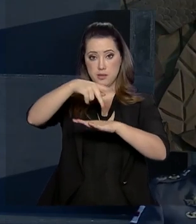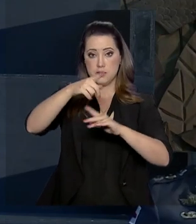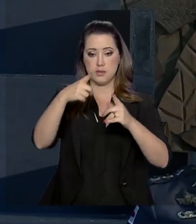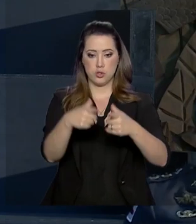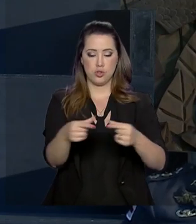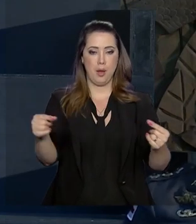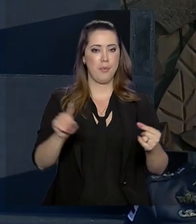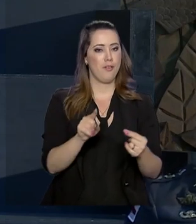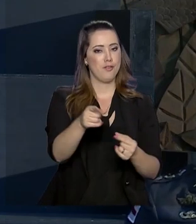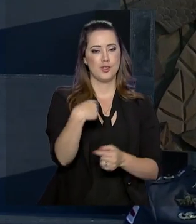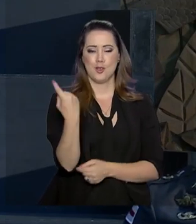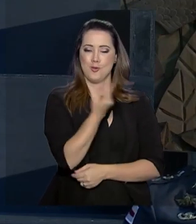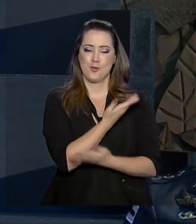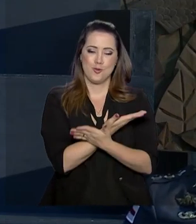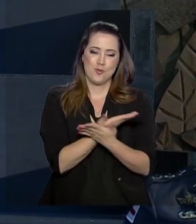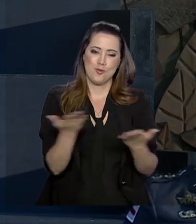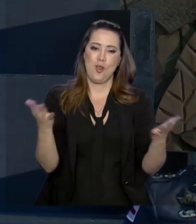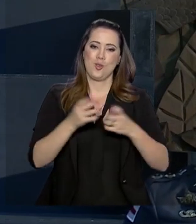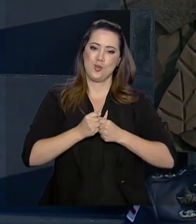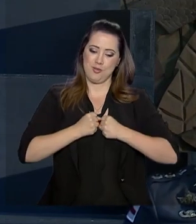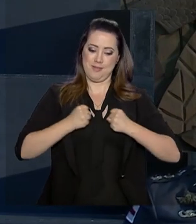foram os nossos heróis.